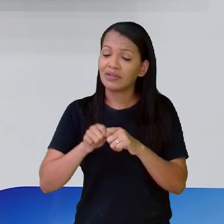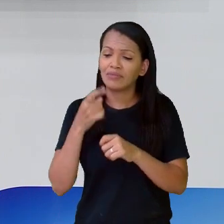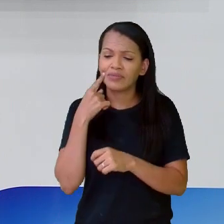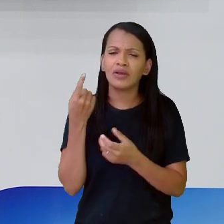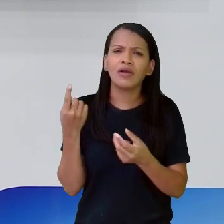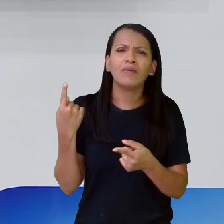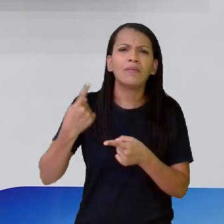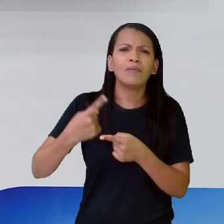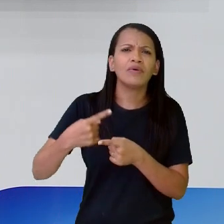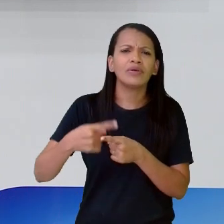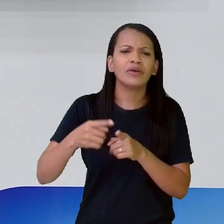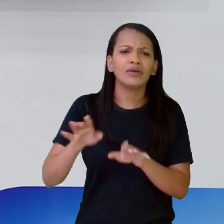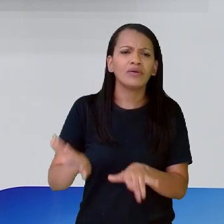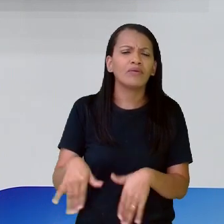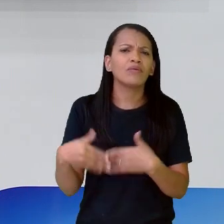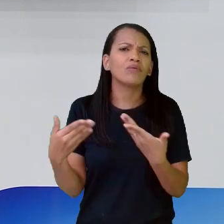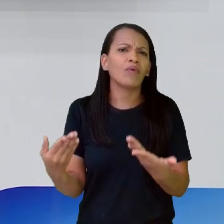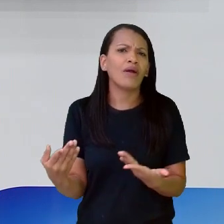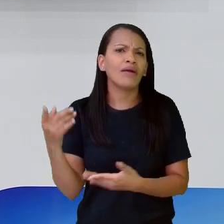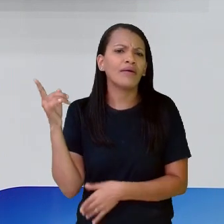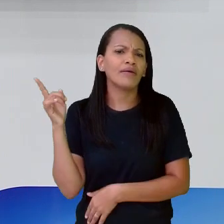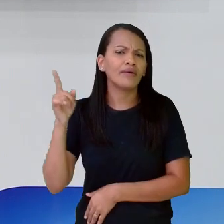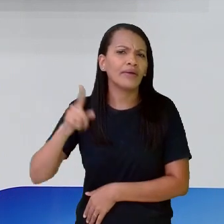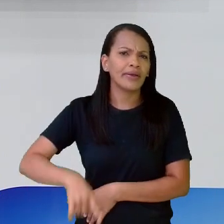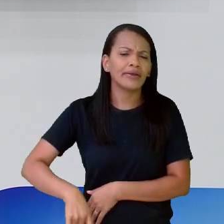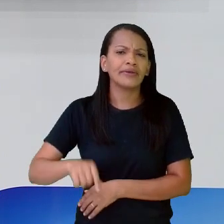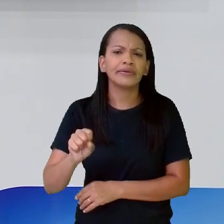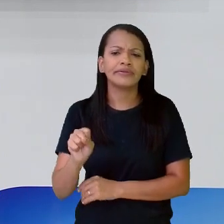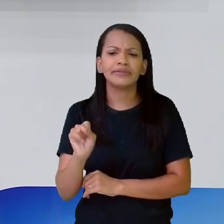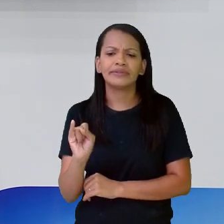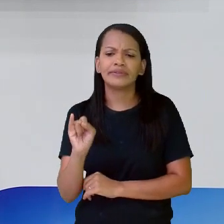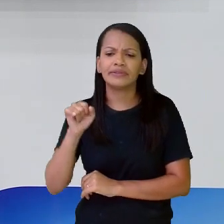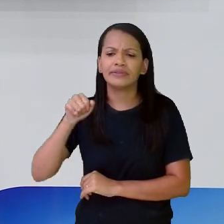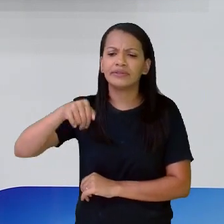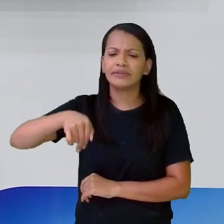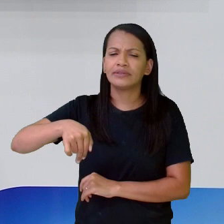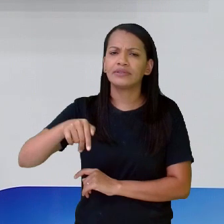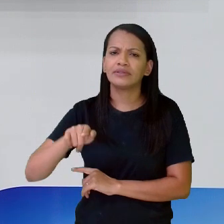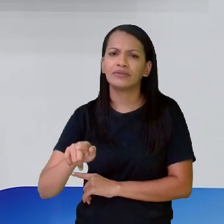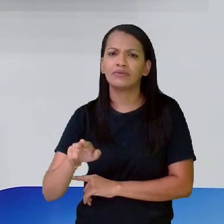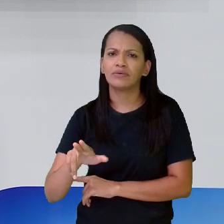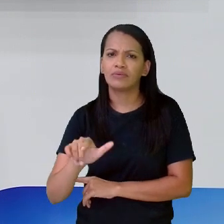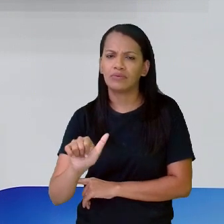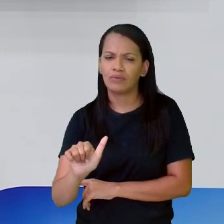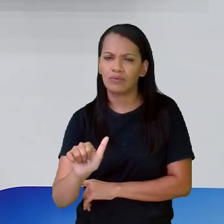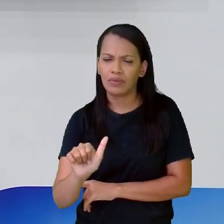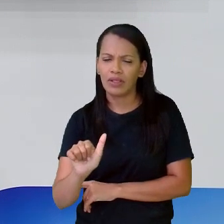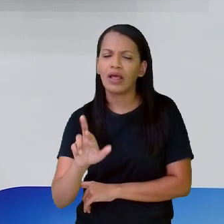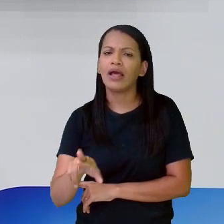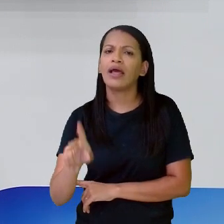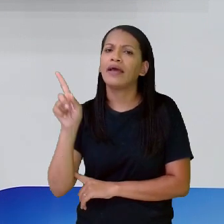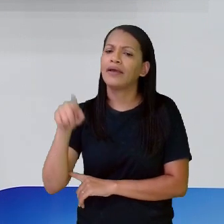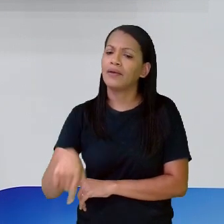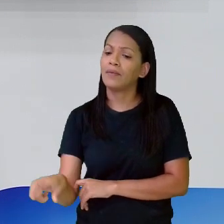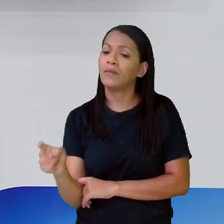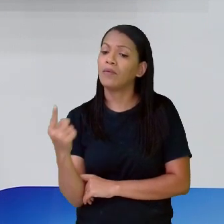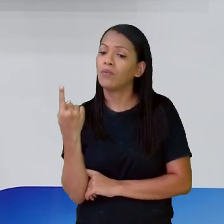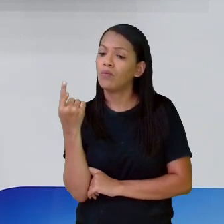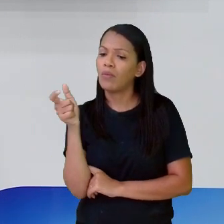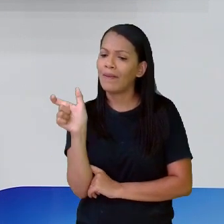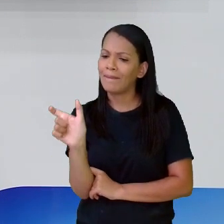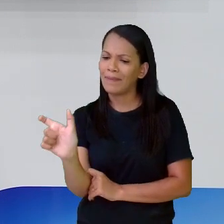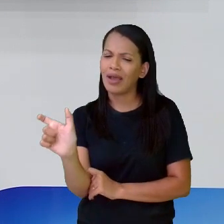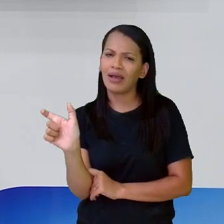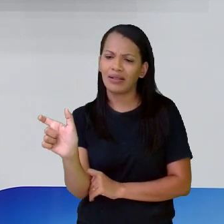porque quando ele é no singular, ela é uma palavra, uma palavra que agrupa